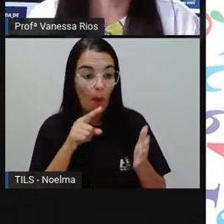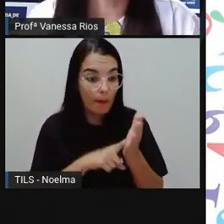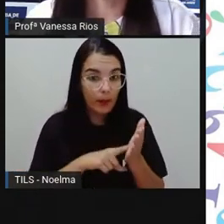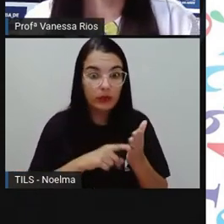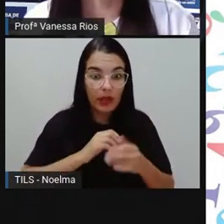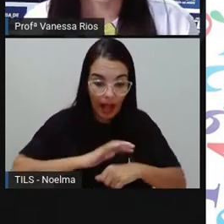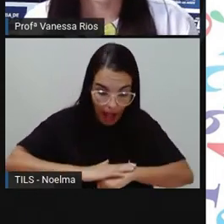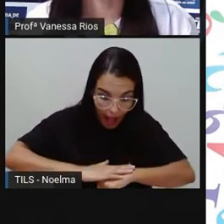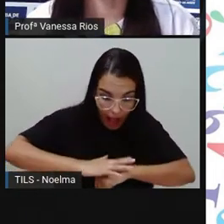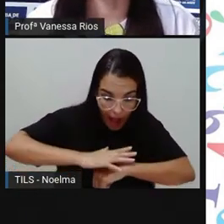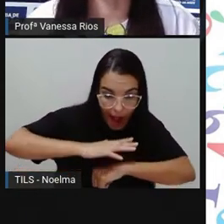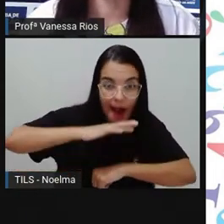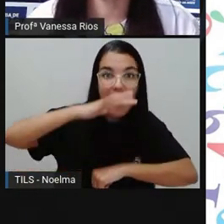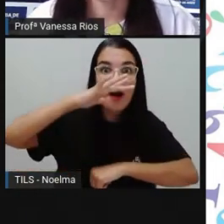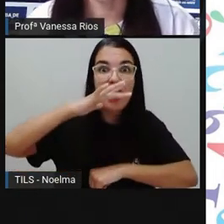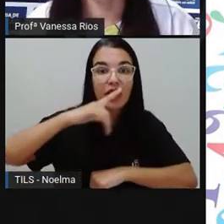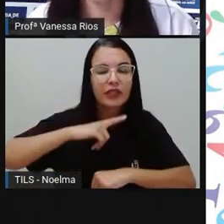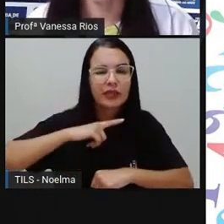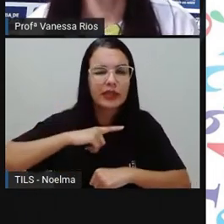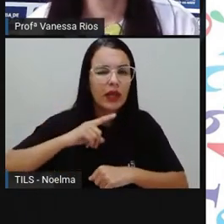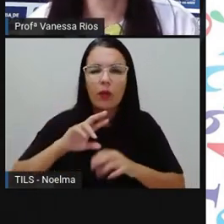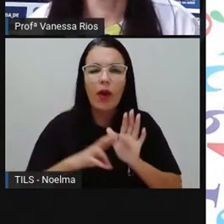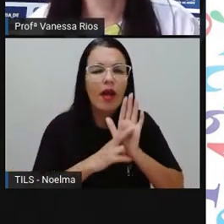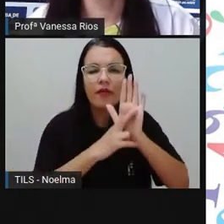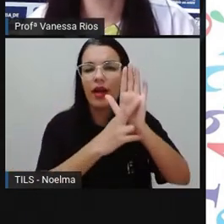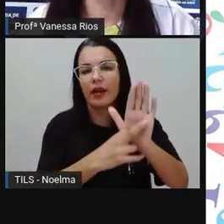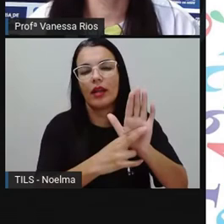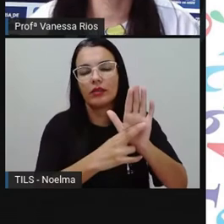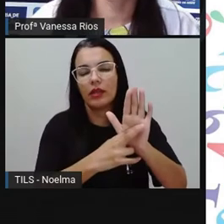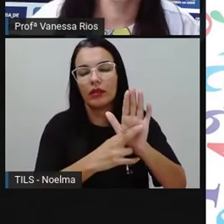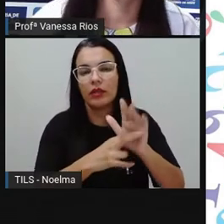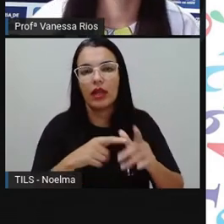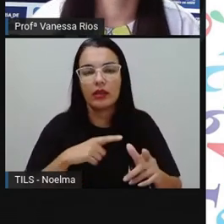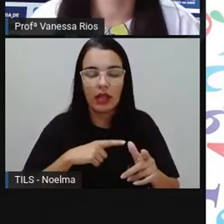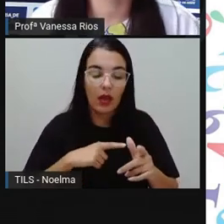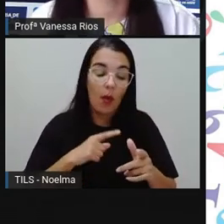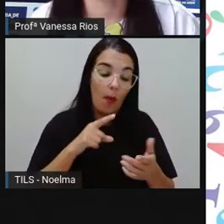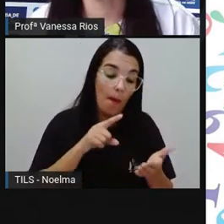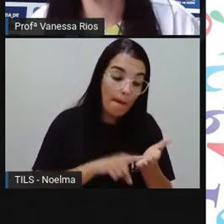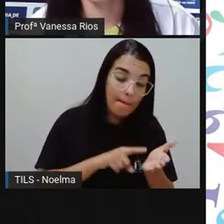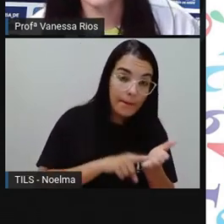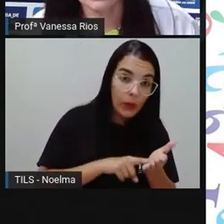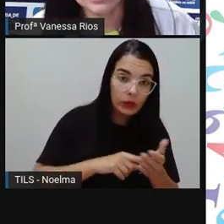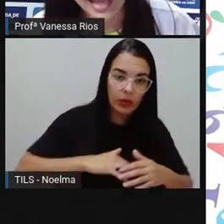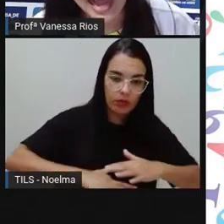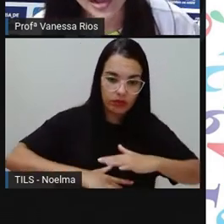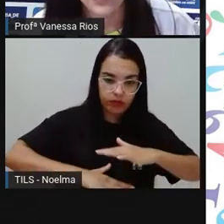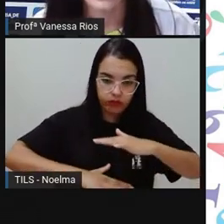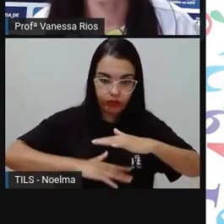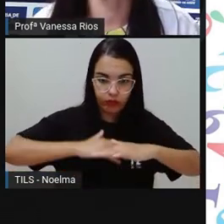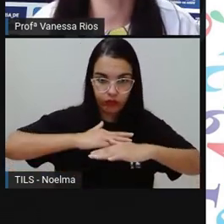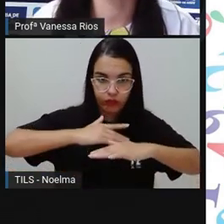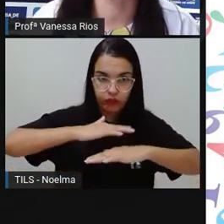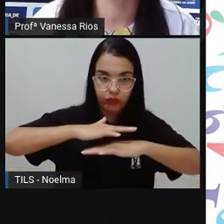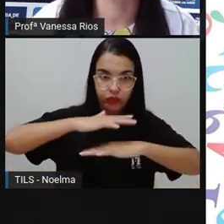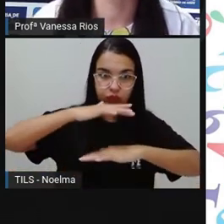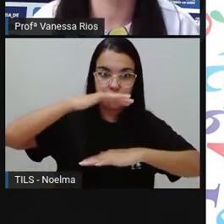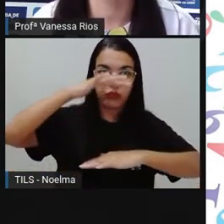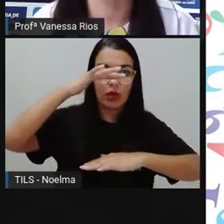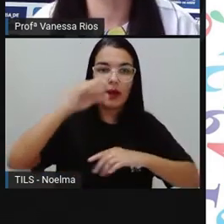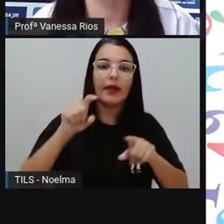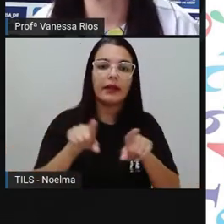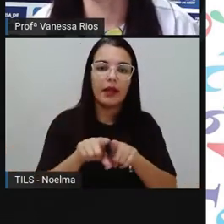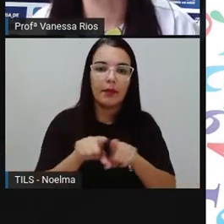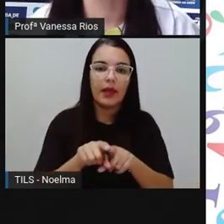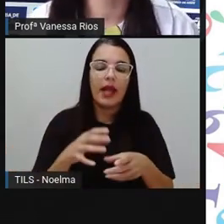escalonamento, essa referência do ponto de fusão e do ponto de ebulição da água é utilizada aí para